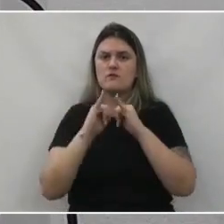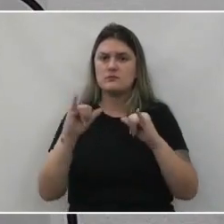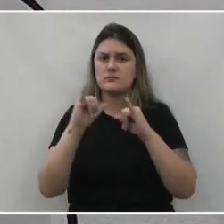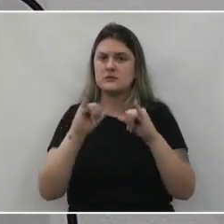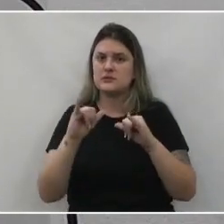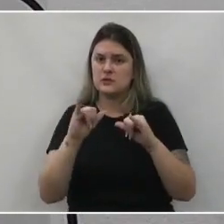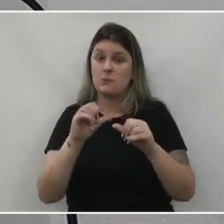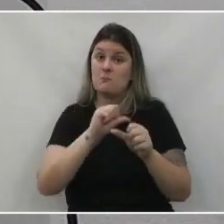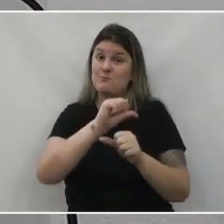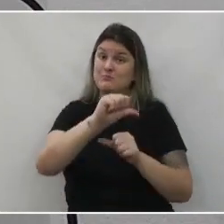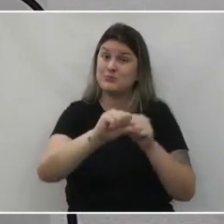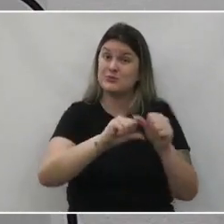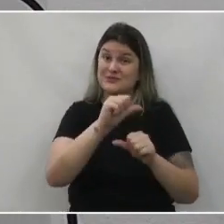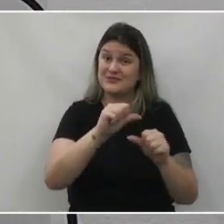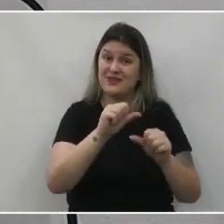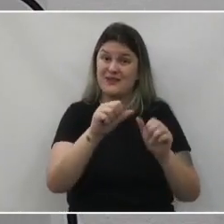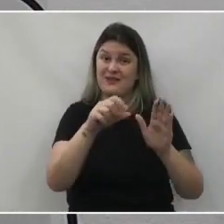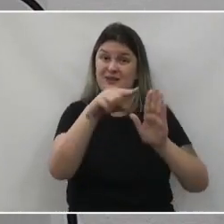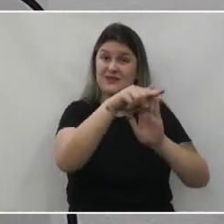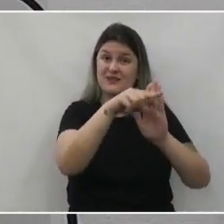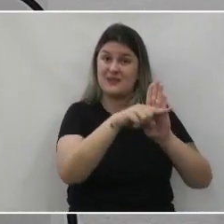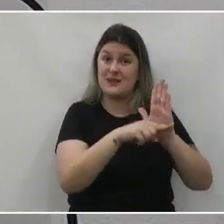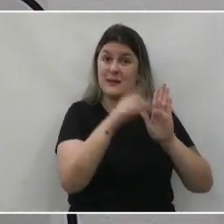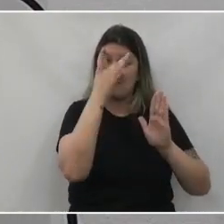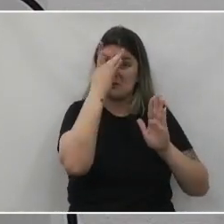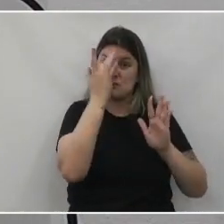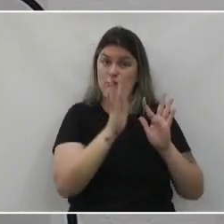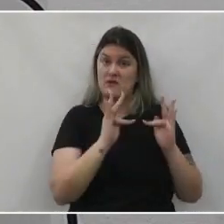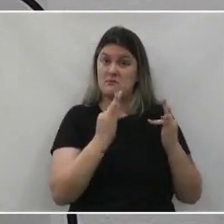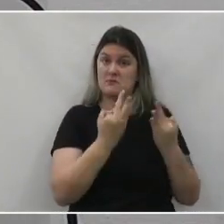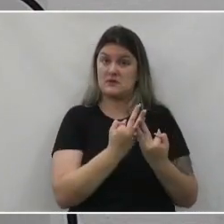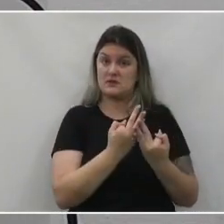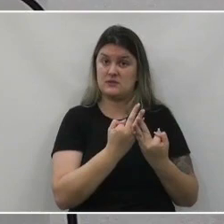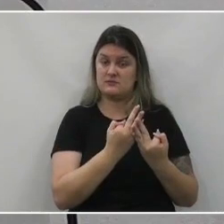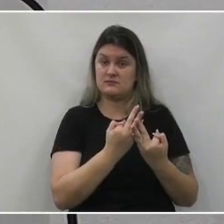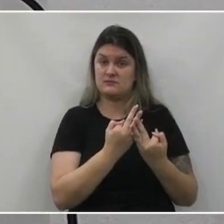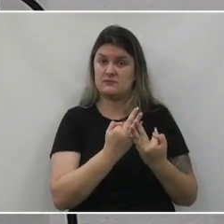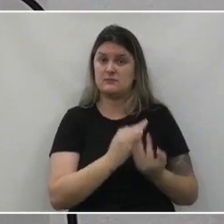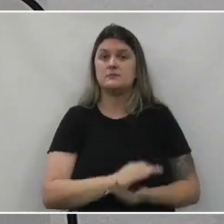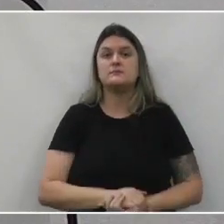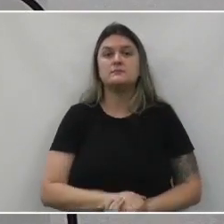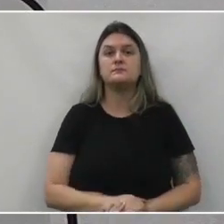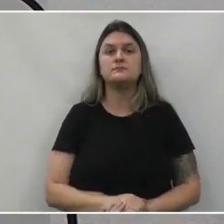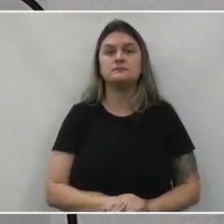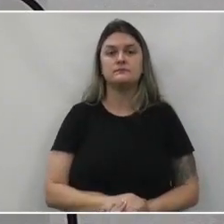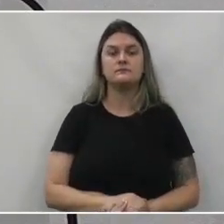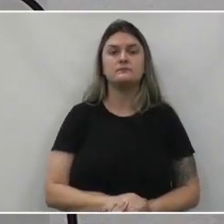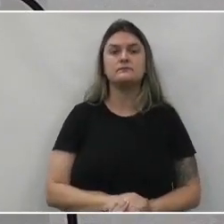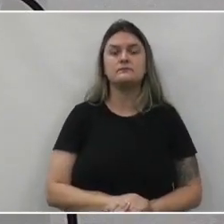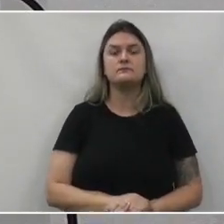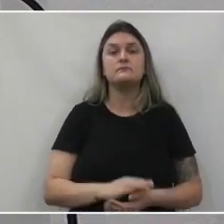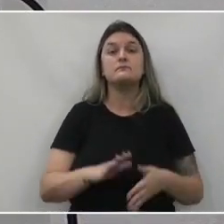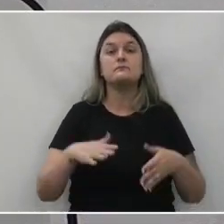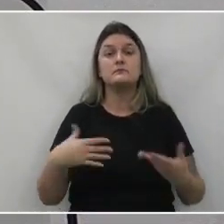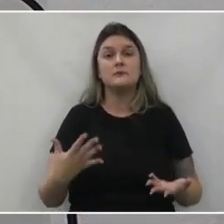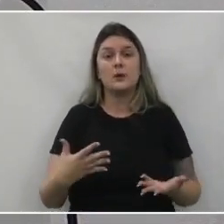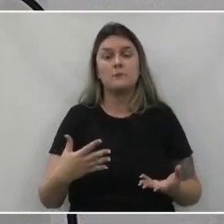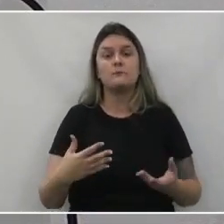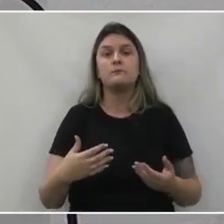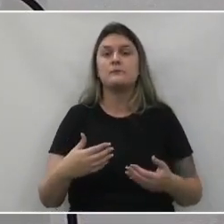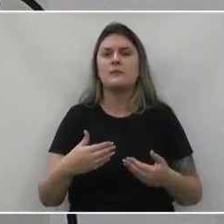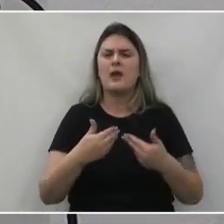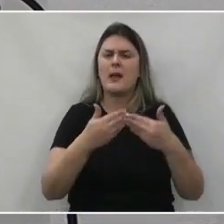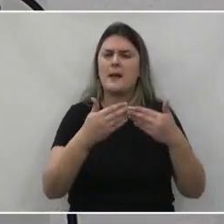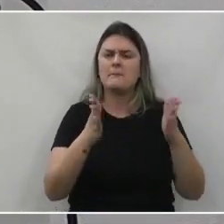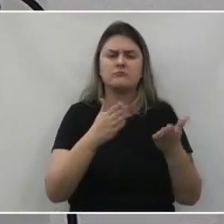classificar parentes, familiares, ligados ao legislativo. portanto, aí abre